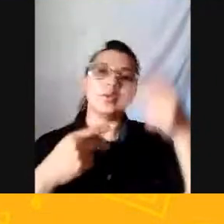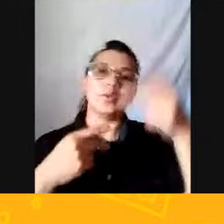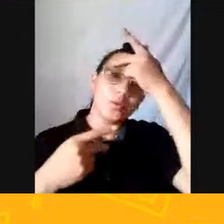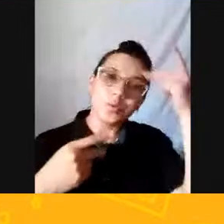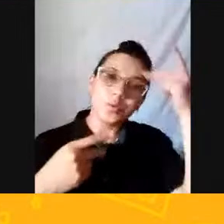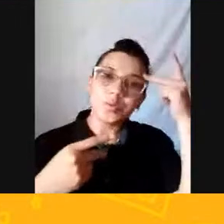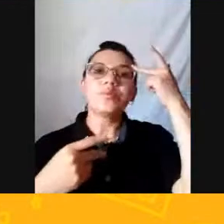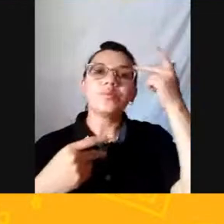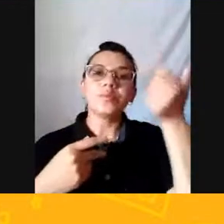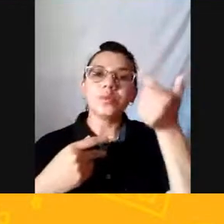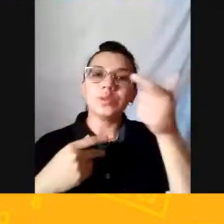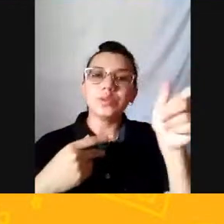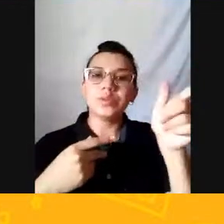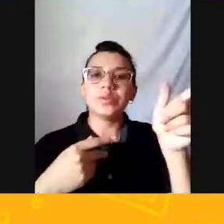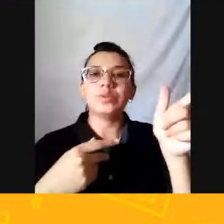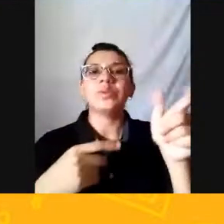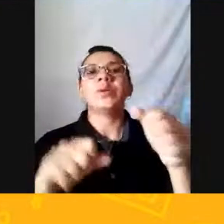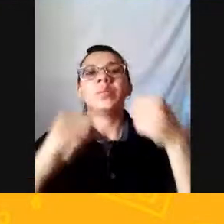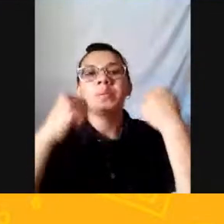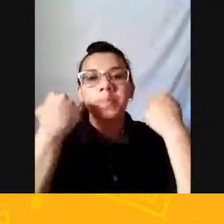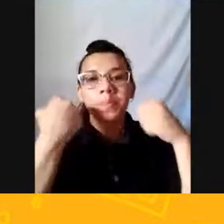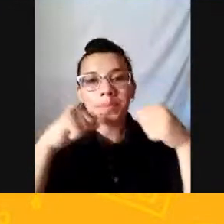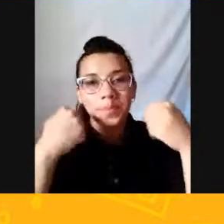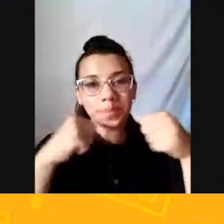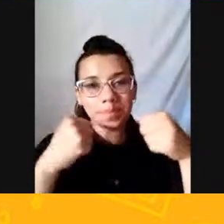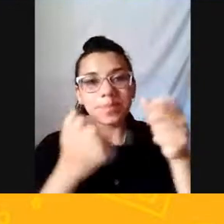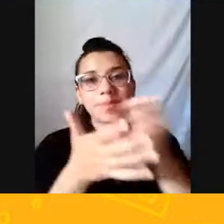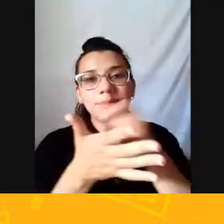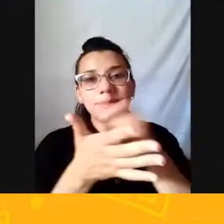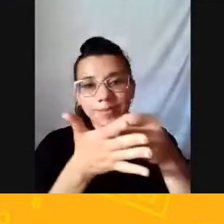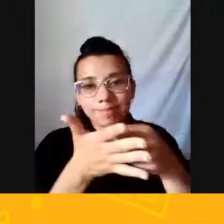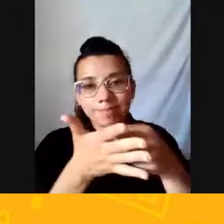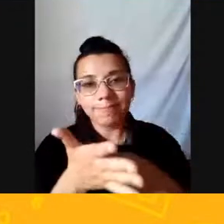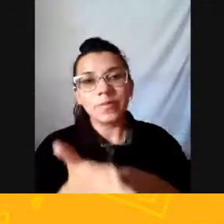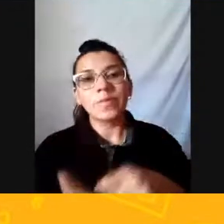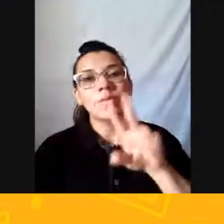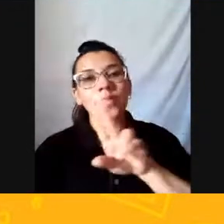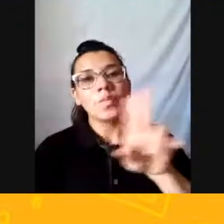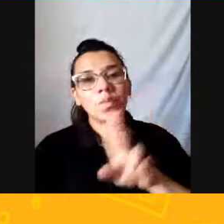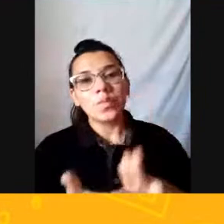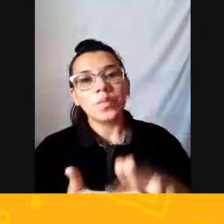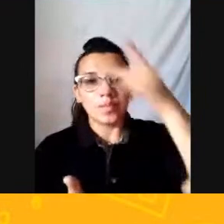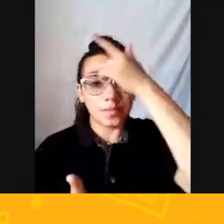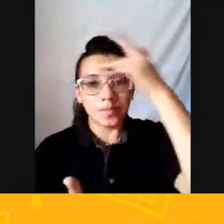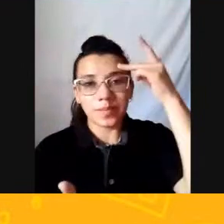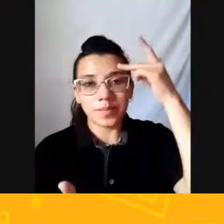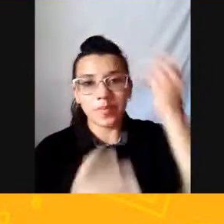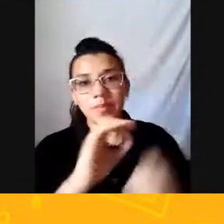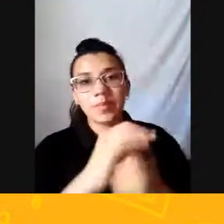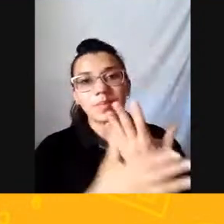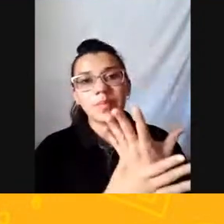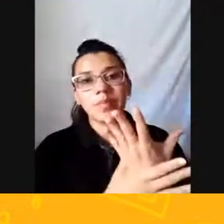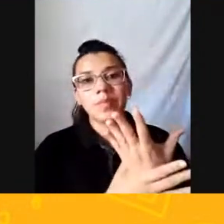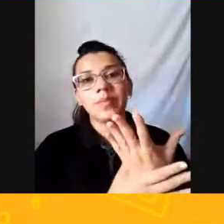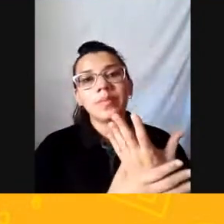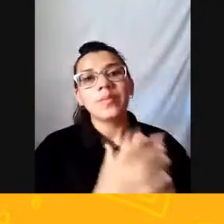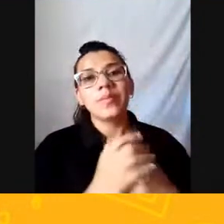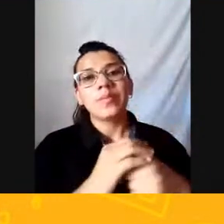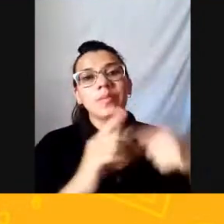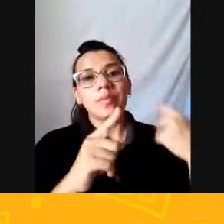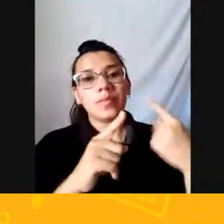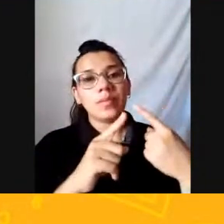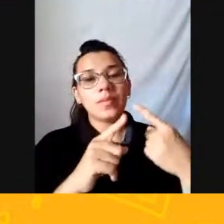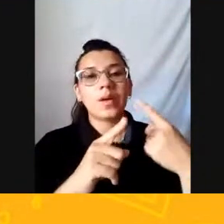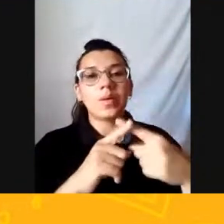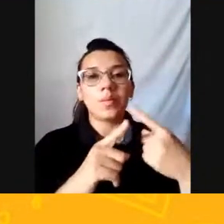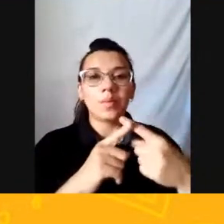vamos acostumando Logo Desde a educação básica Informando as fontes E dando os créditos A quem precisa Coloquem